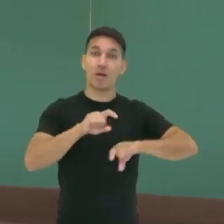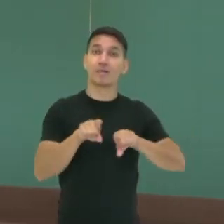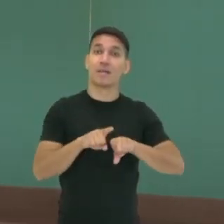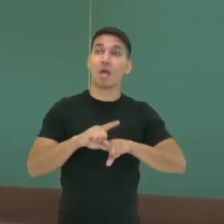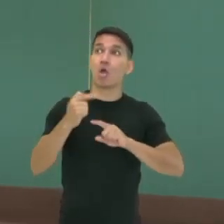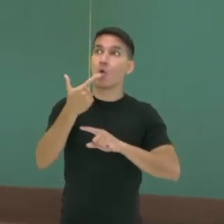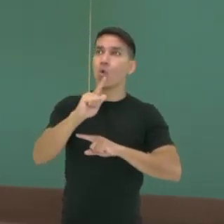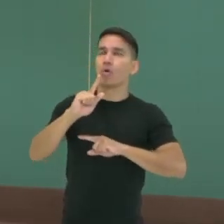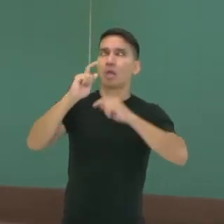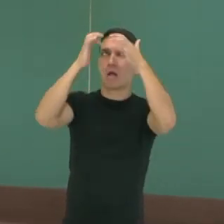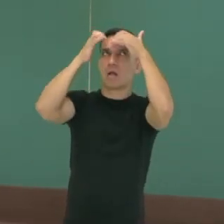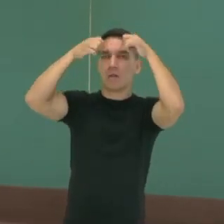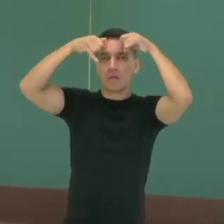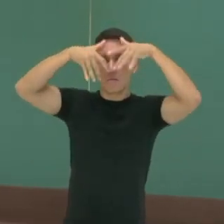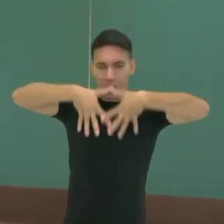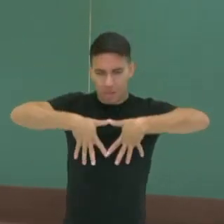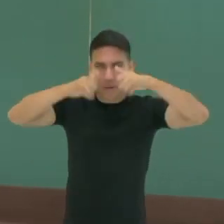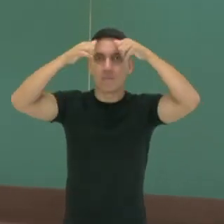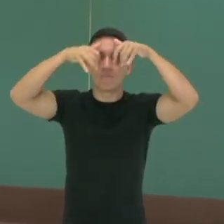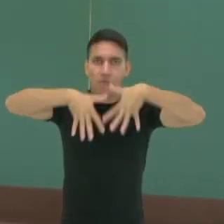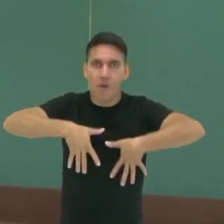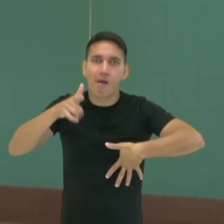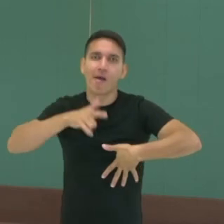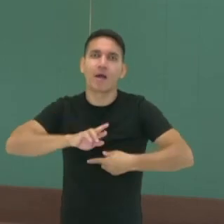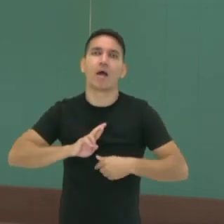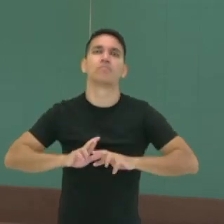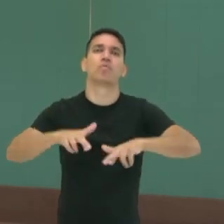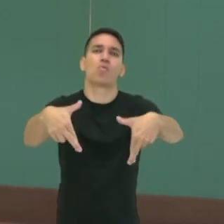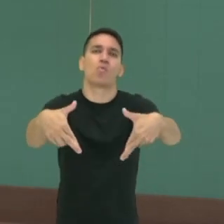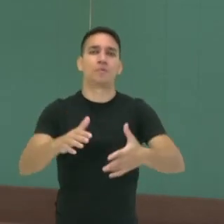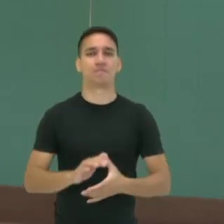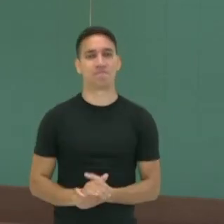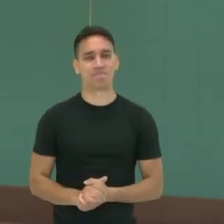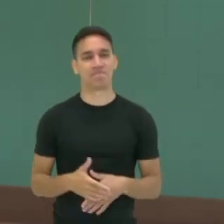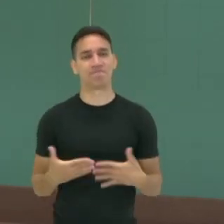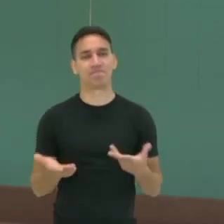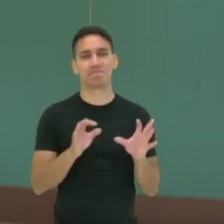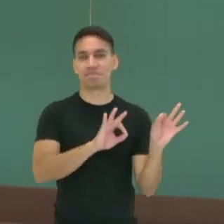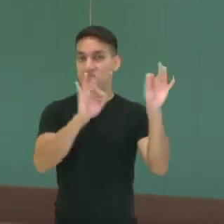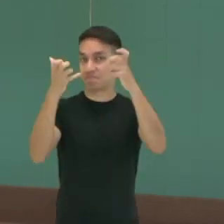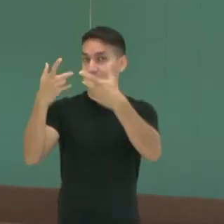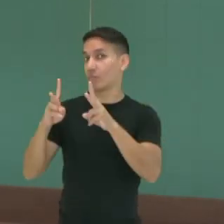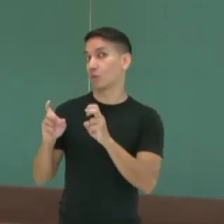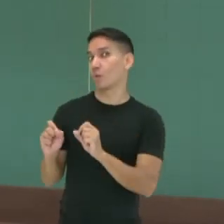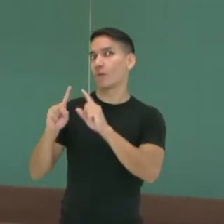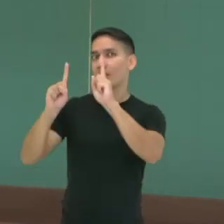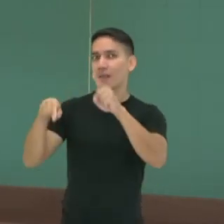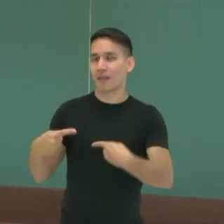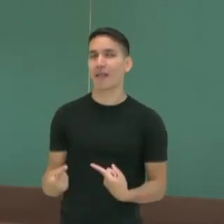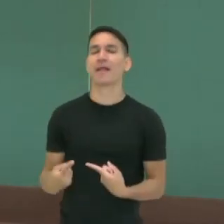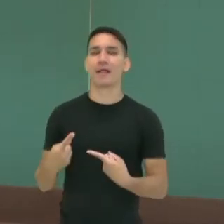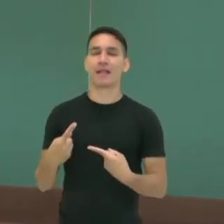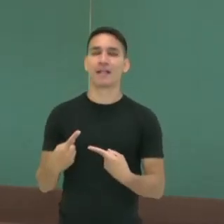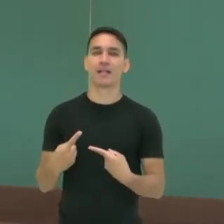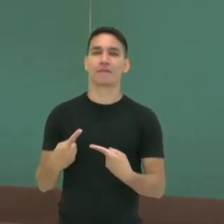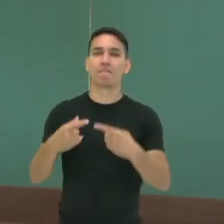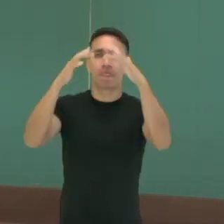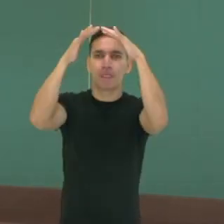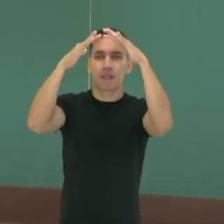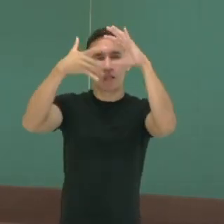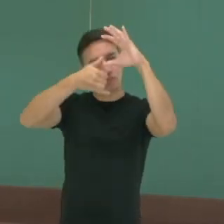quando nós temos a resposta a esse estímulo. Nesse vídeo, nós falamos sobre a